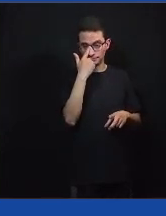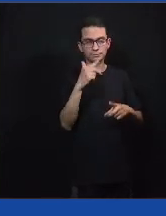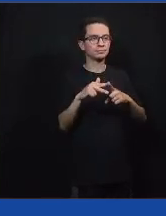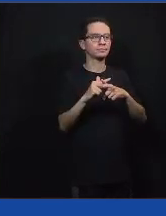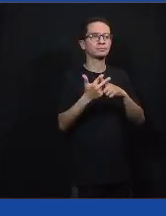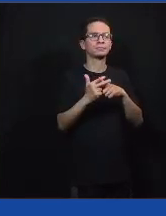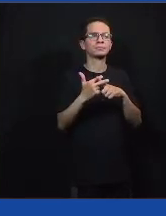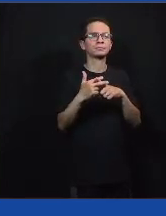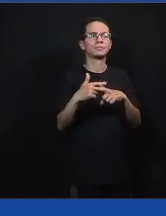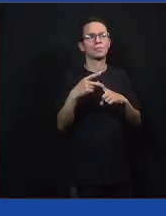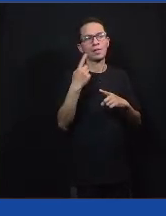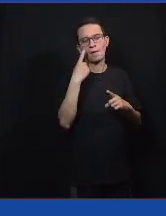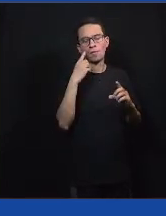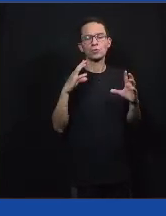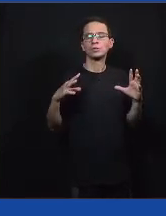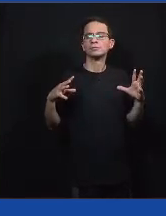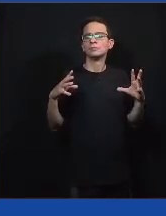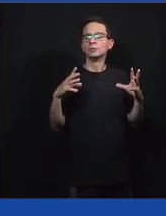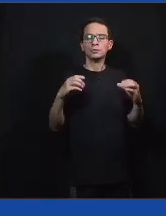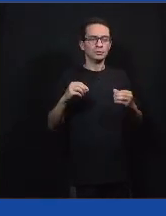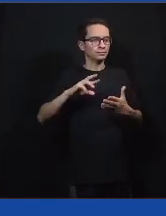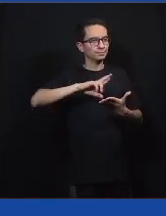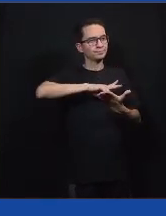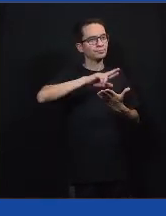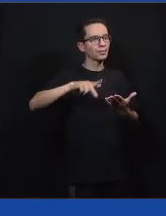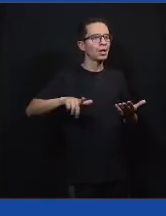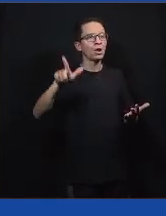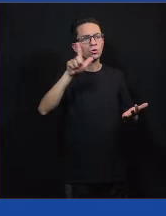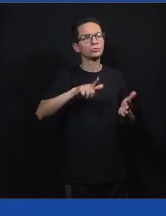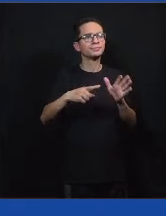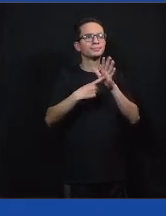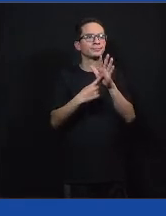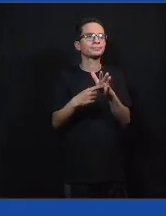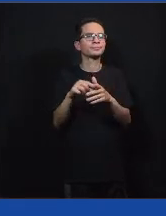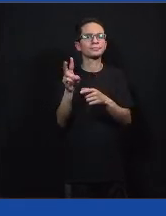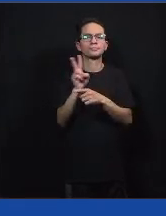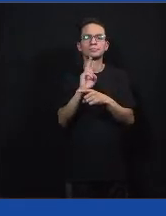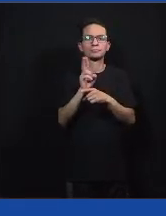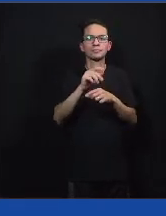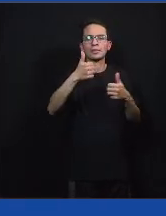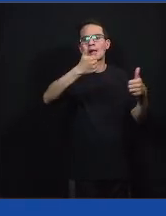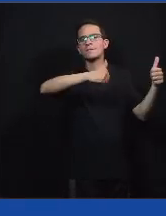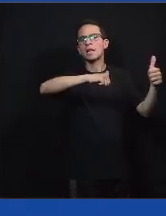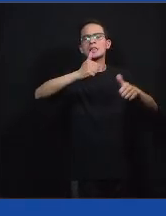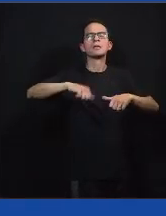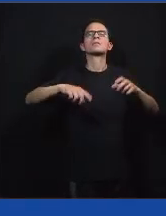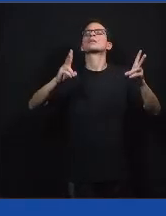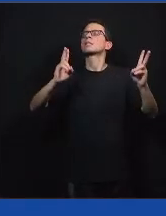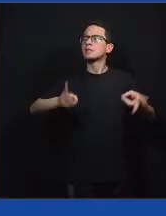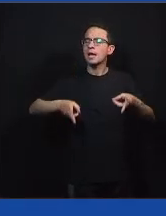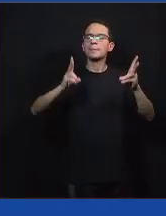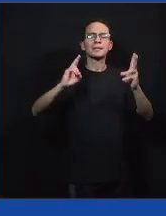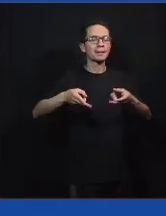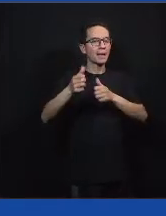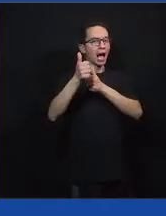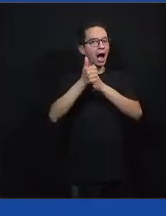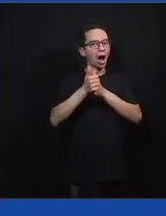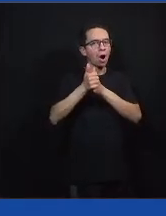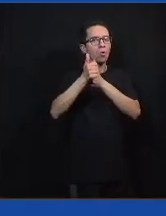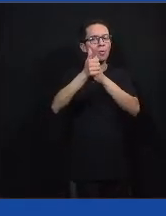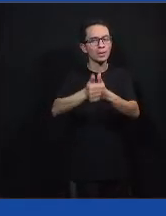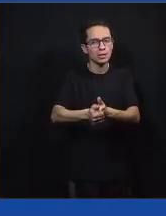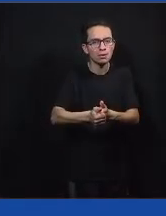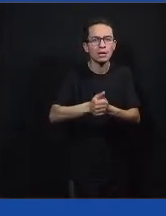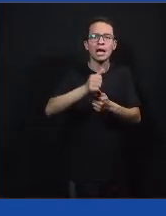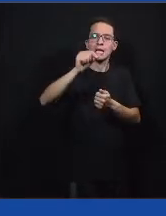cenários adversos também. E, por fim, claro, monitoramento e avaliação, na medida do possível, sempre que está acompanhando os jovens e as ações,